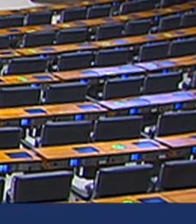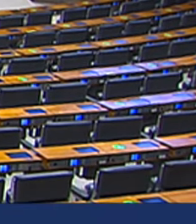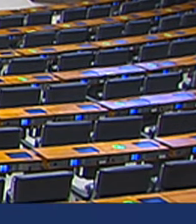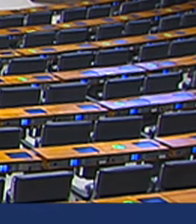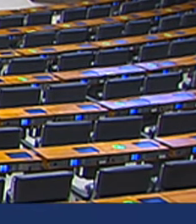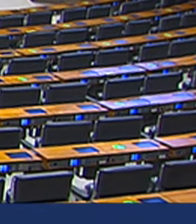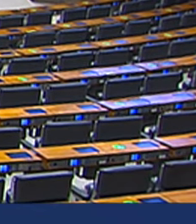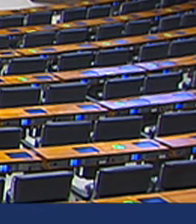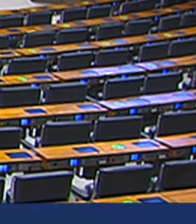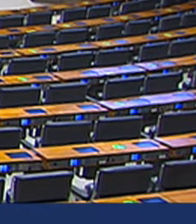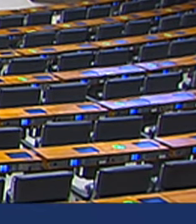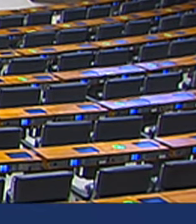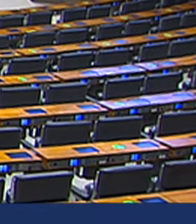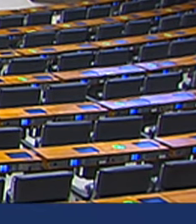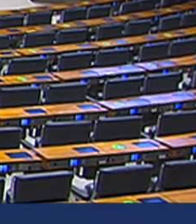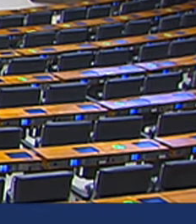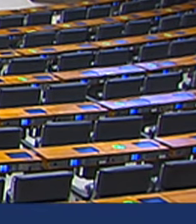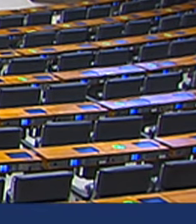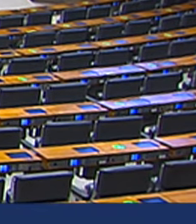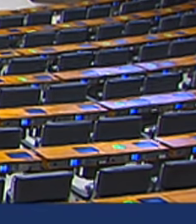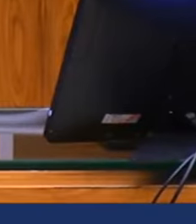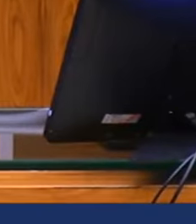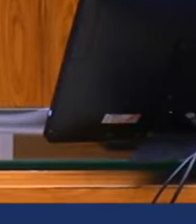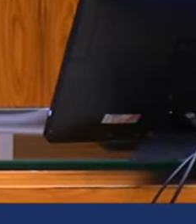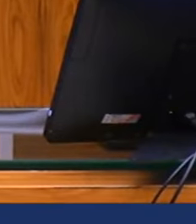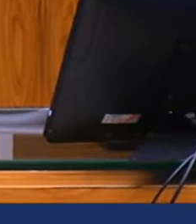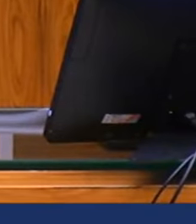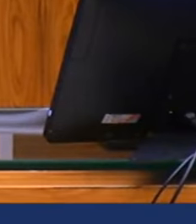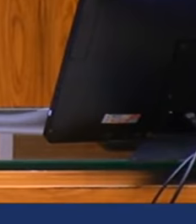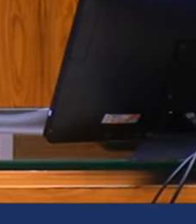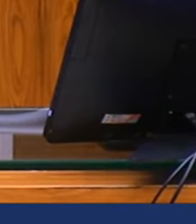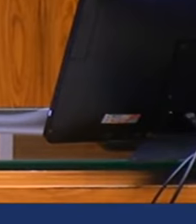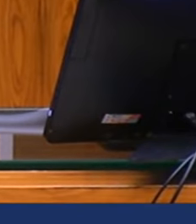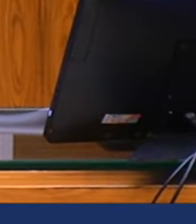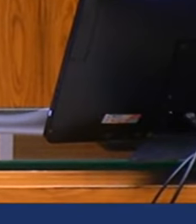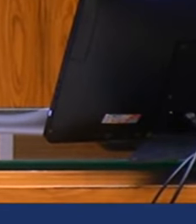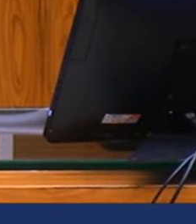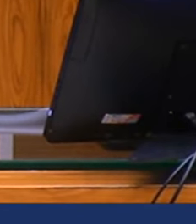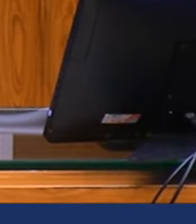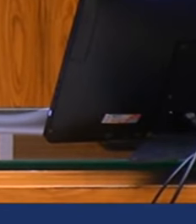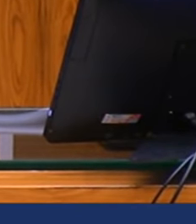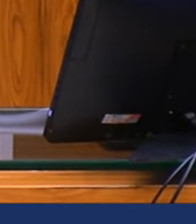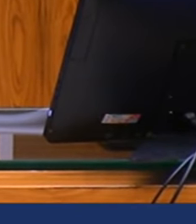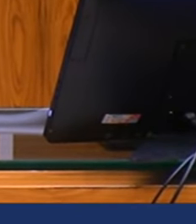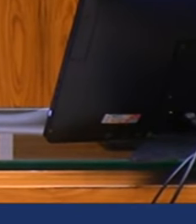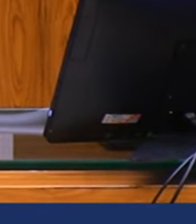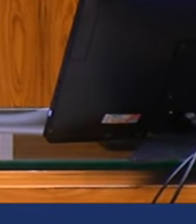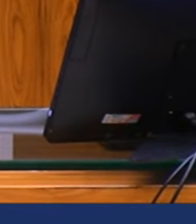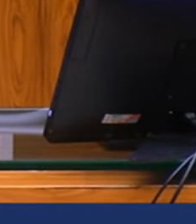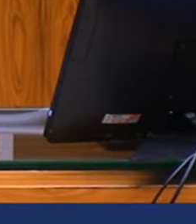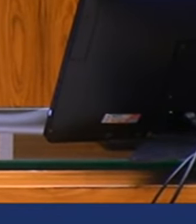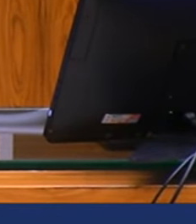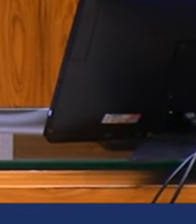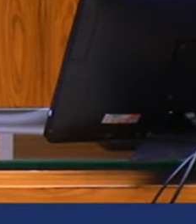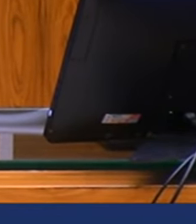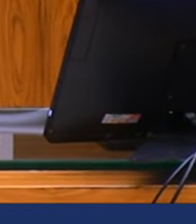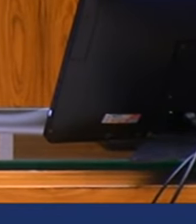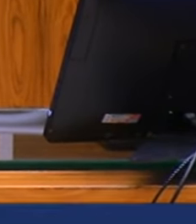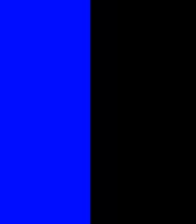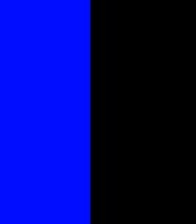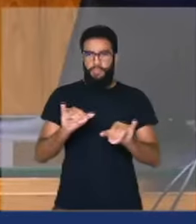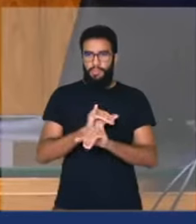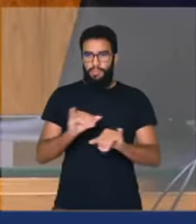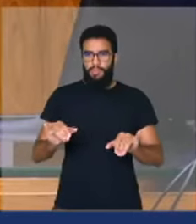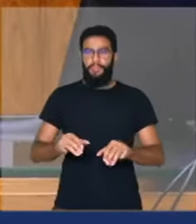Boa tarde a todos e a todas. Declaro aberto os breves comunicados para que nós possamos